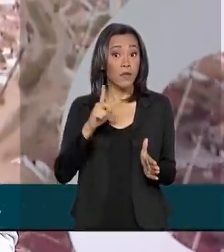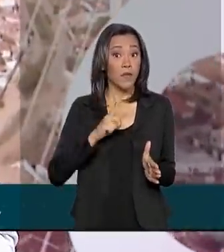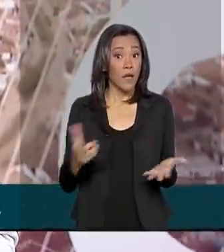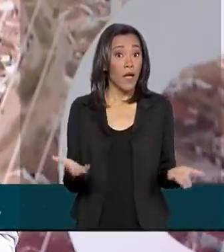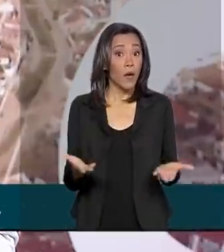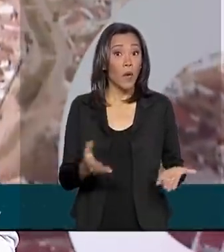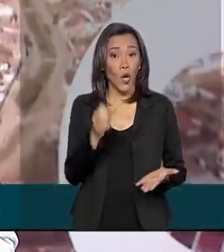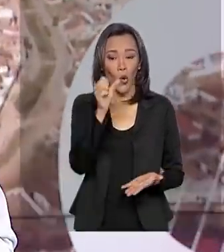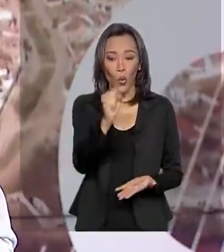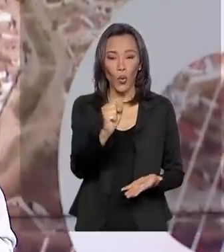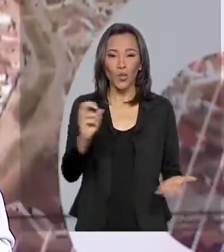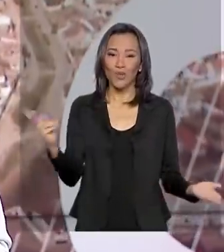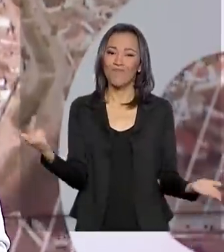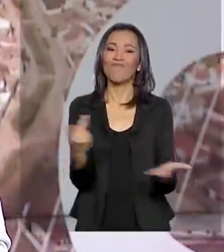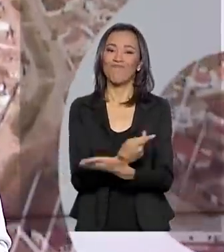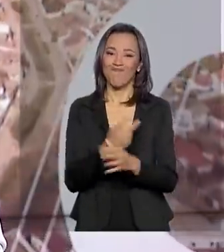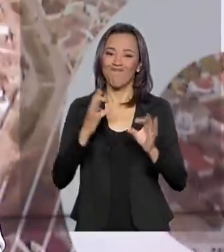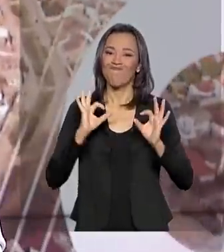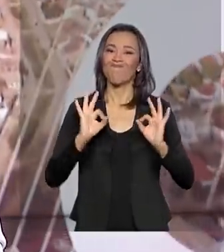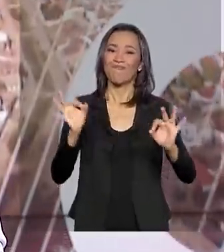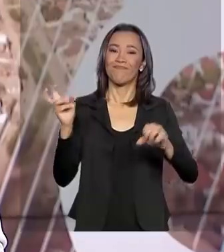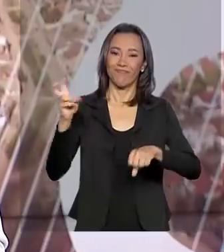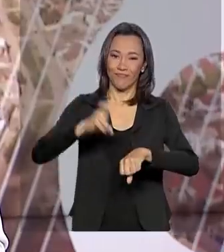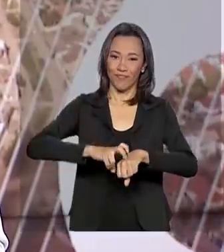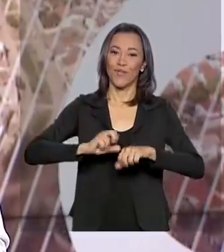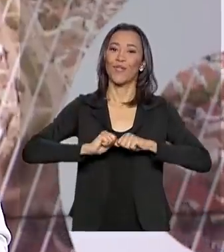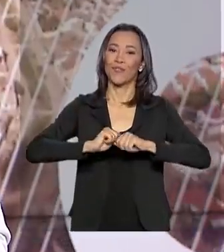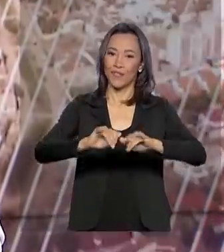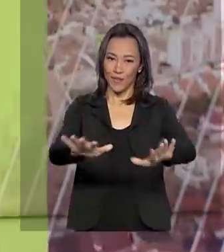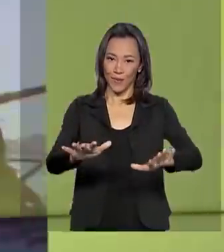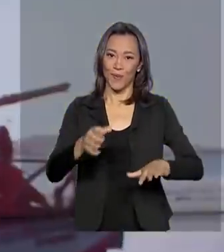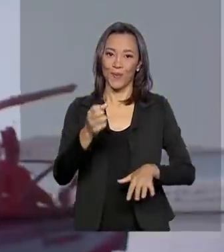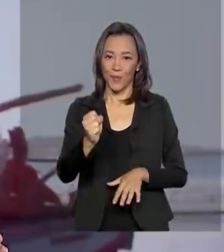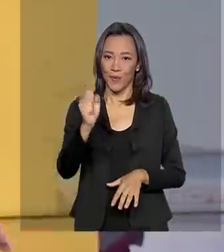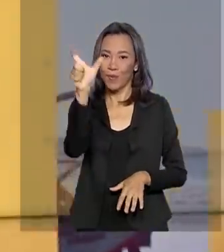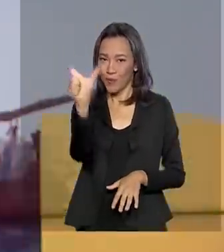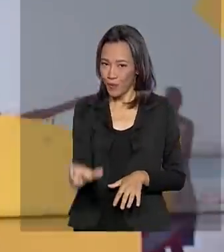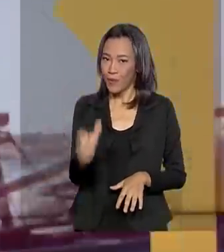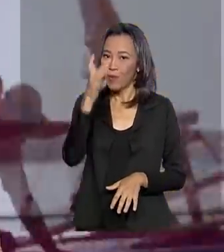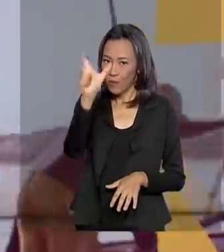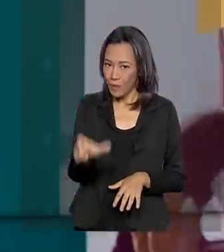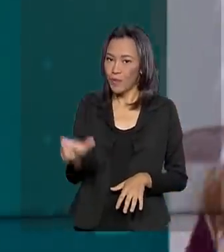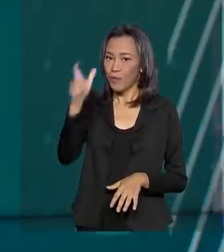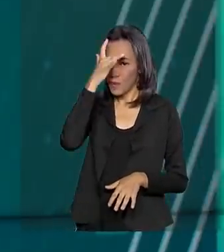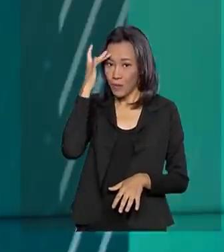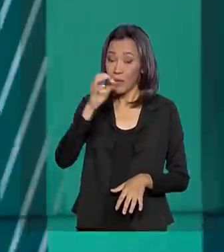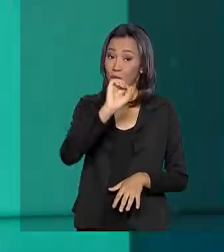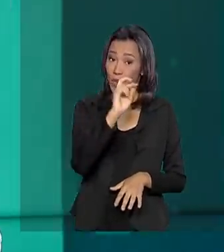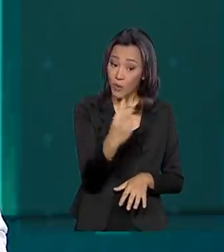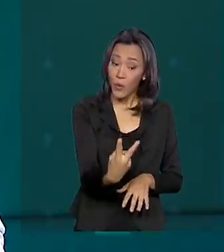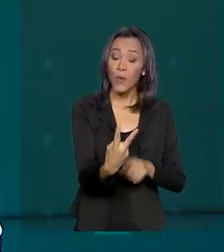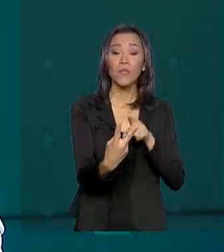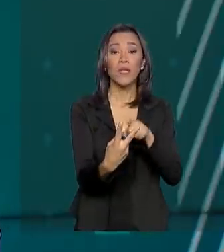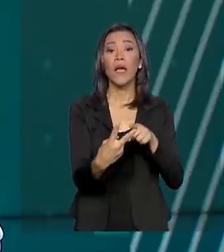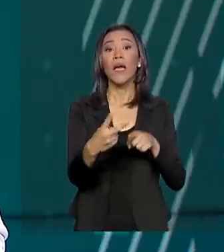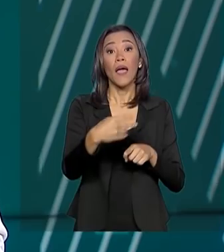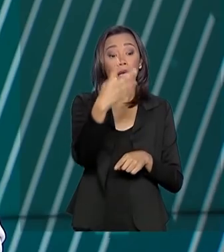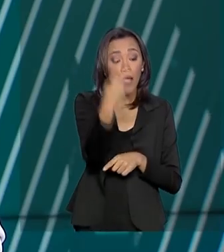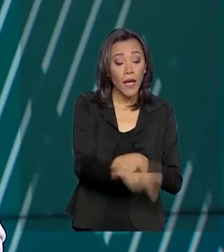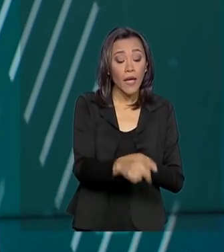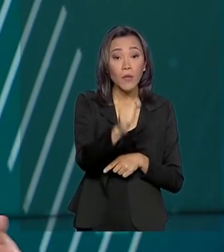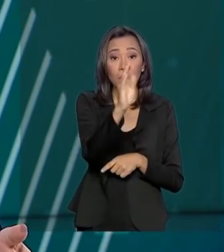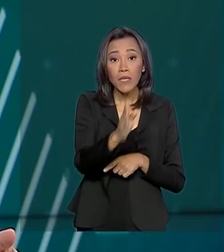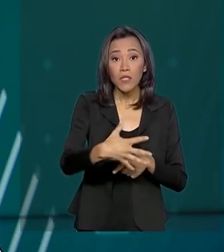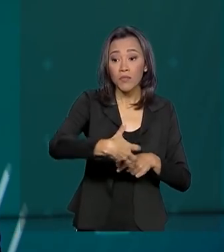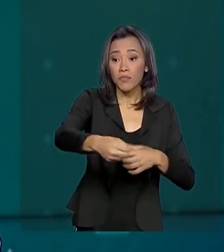agora oito casos confirmados do novo coronavírus. Entre os novos casos, dois são de transmissão local no